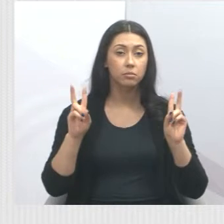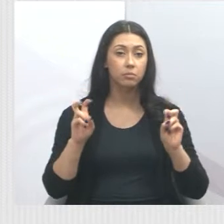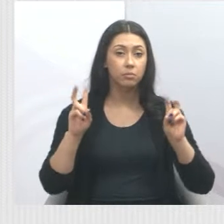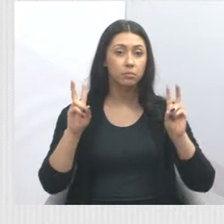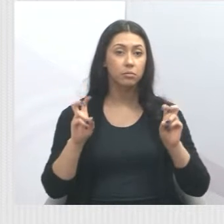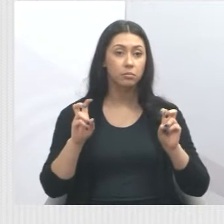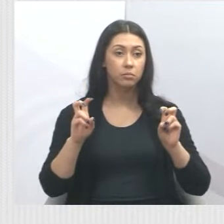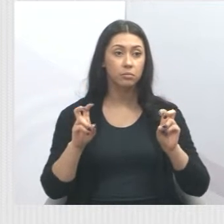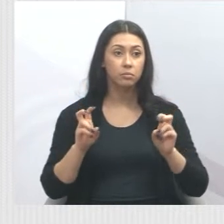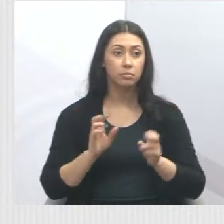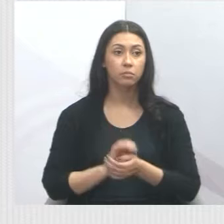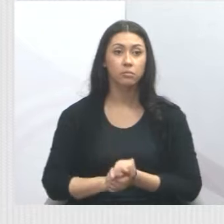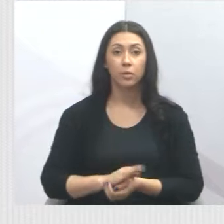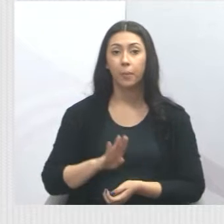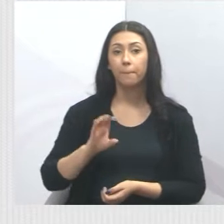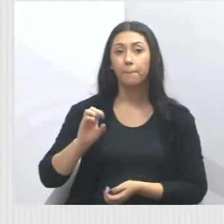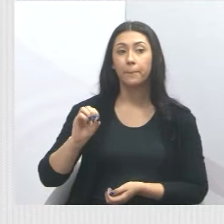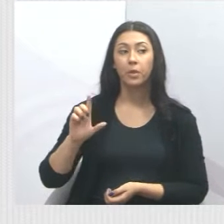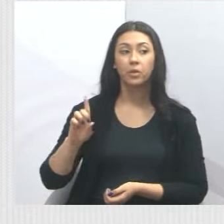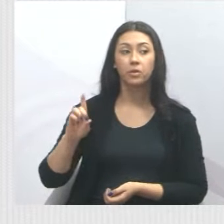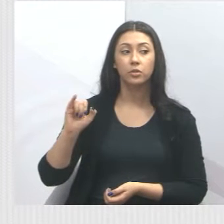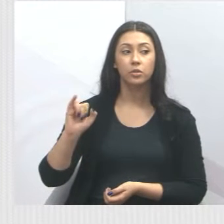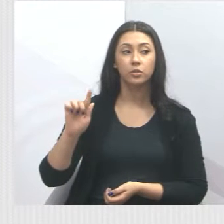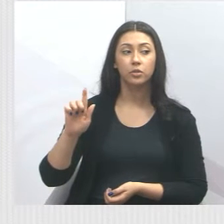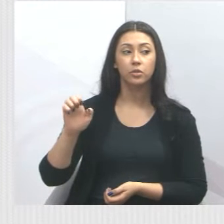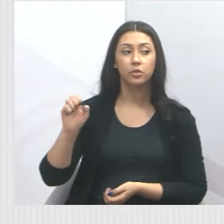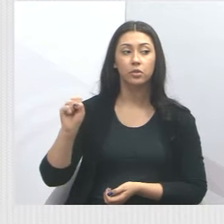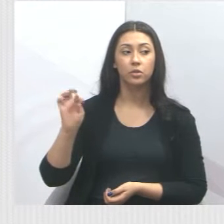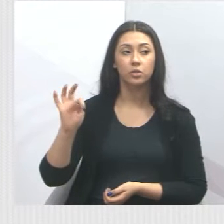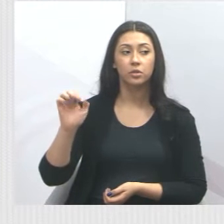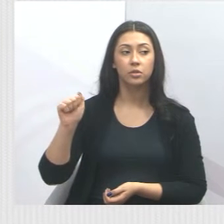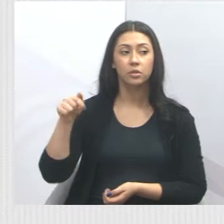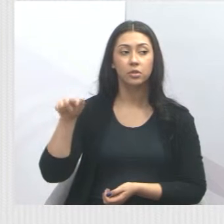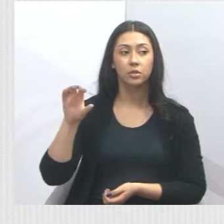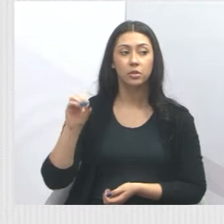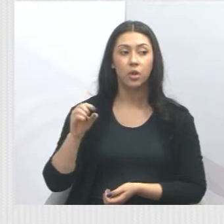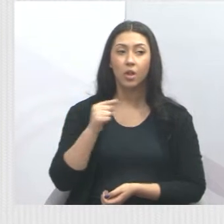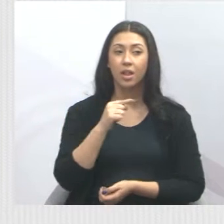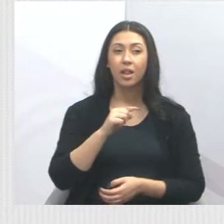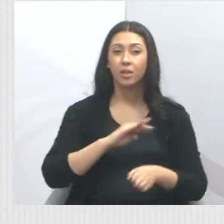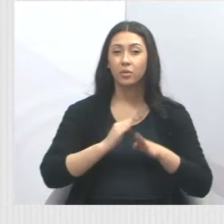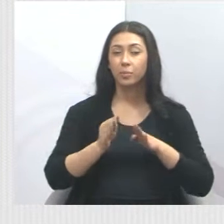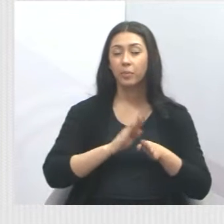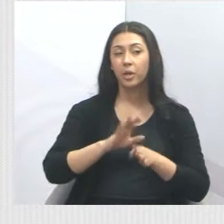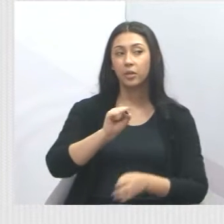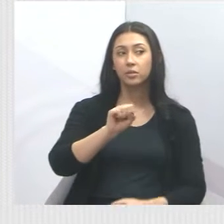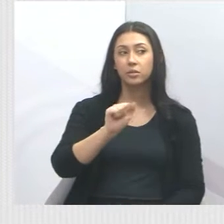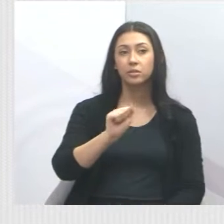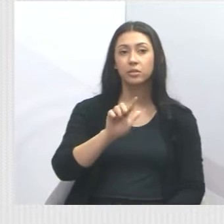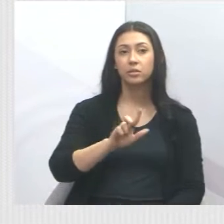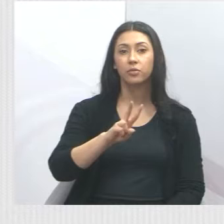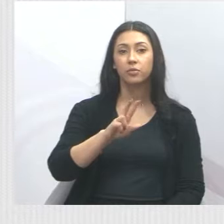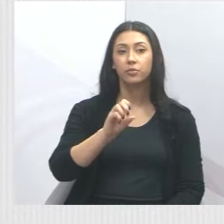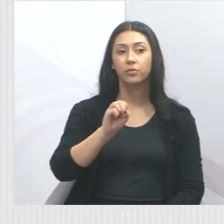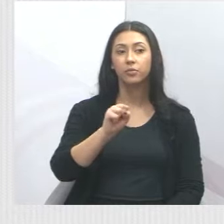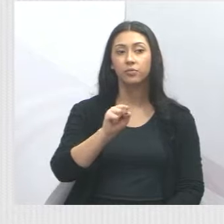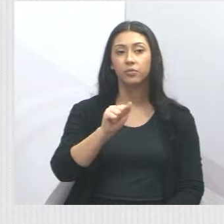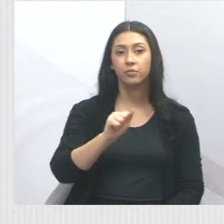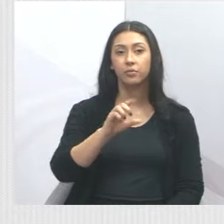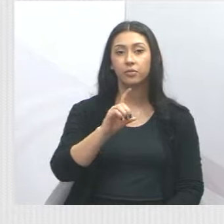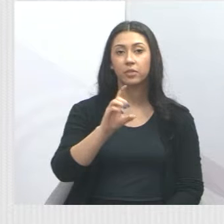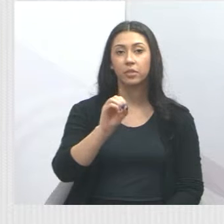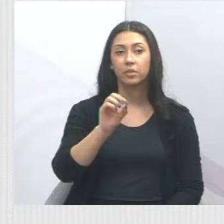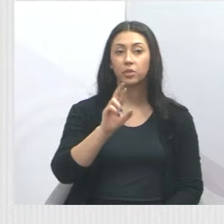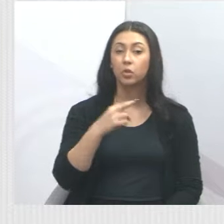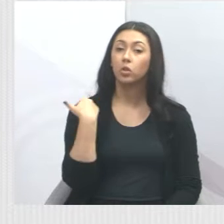à usina de biodigestão, ao mau cheiro que havia lá no Cidade de Salvador, proveniente do aterro. Nós fizemos